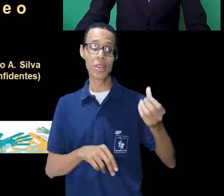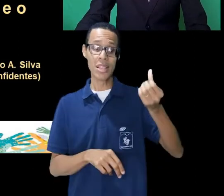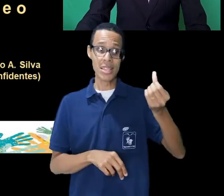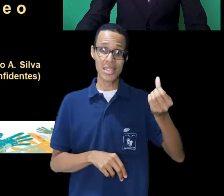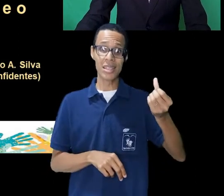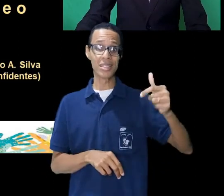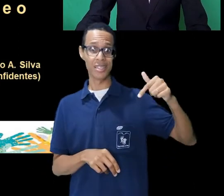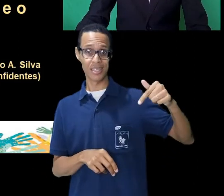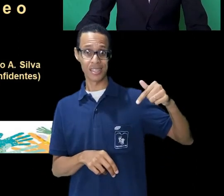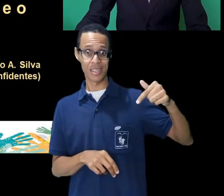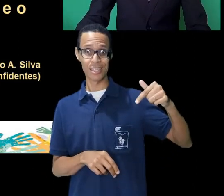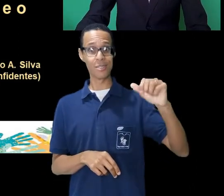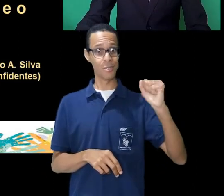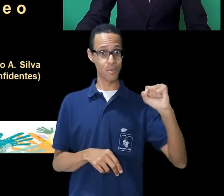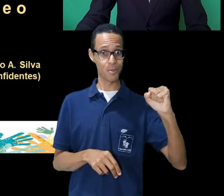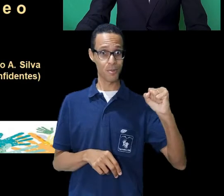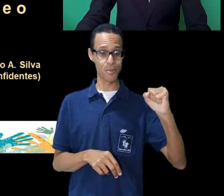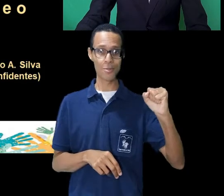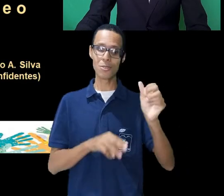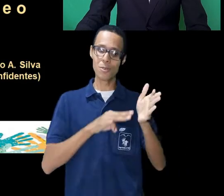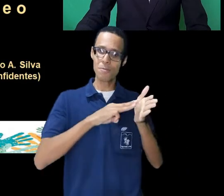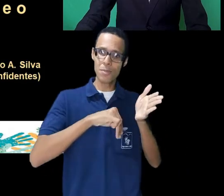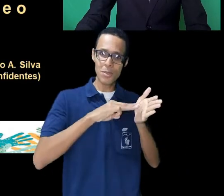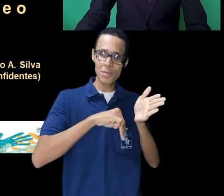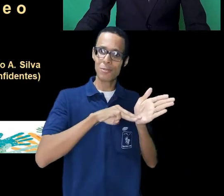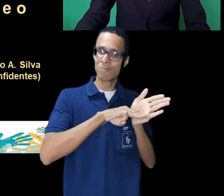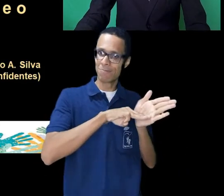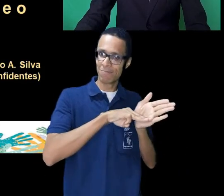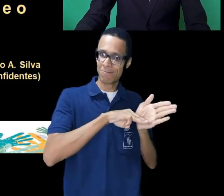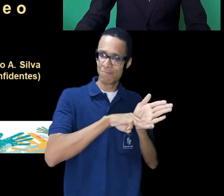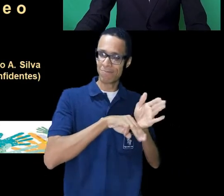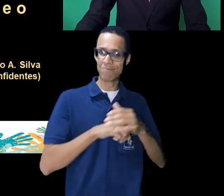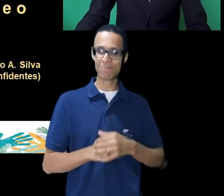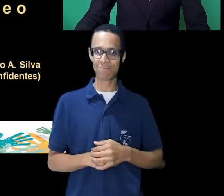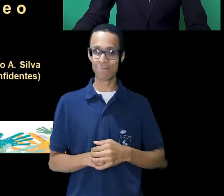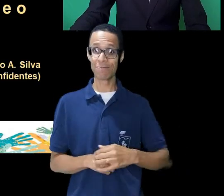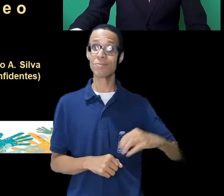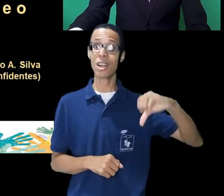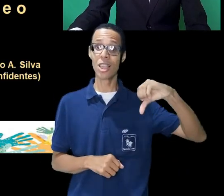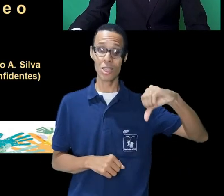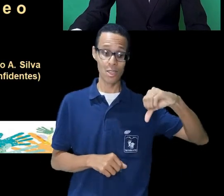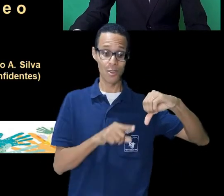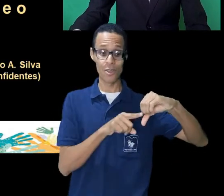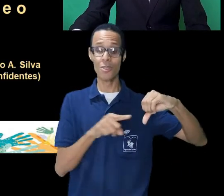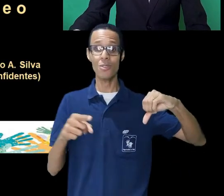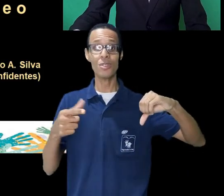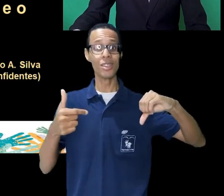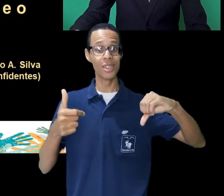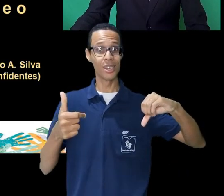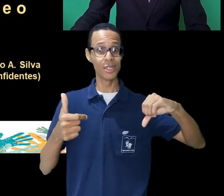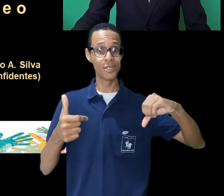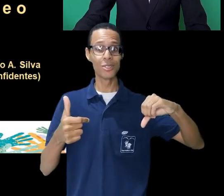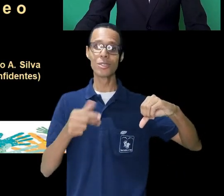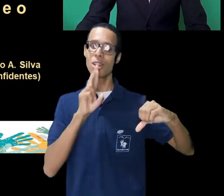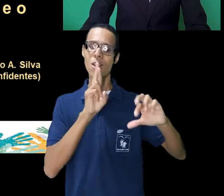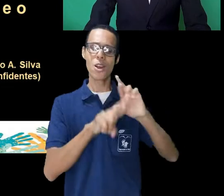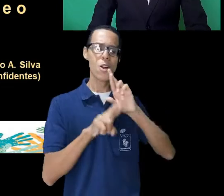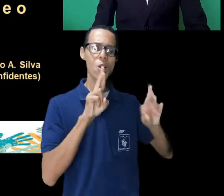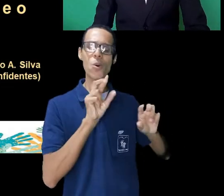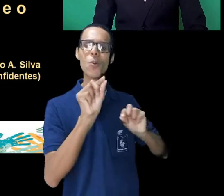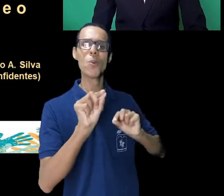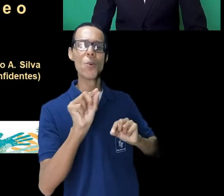6 e 7 e 8, a metodologia. Os slides 9 a 12, os resultados.